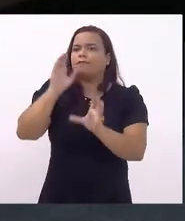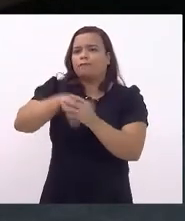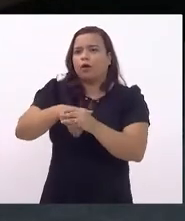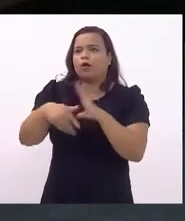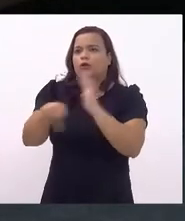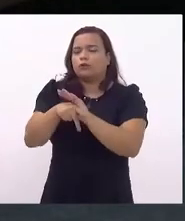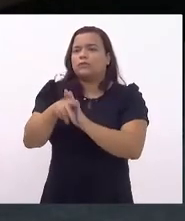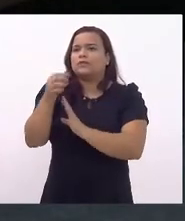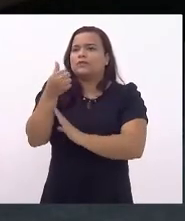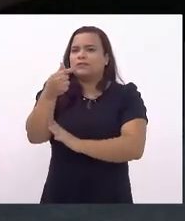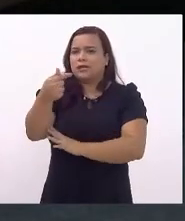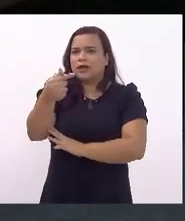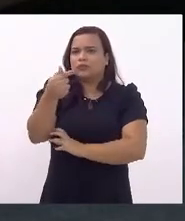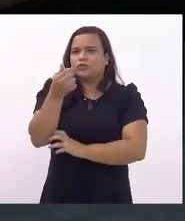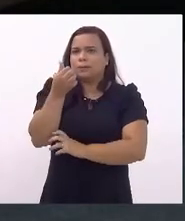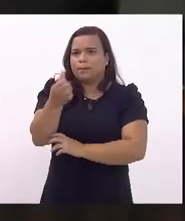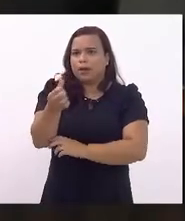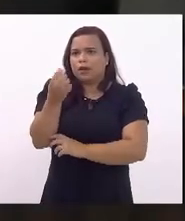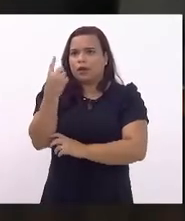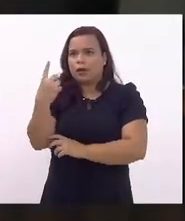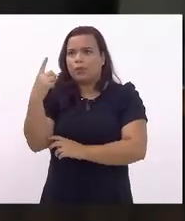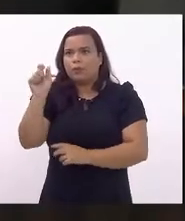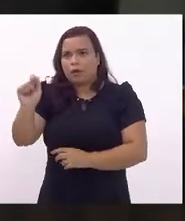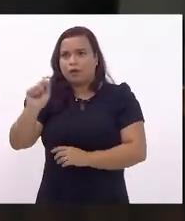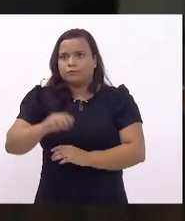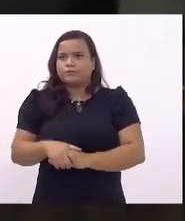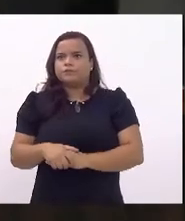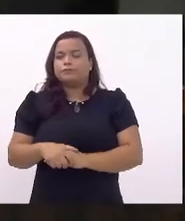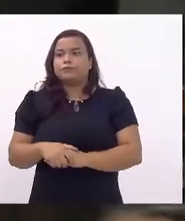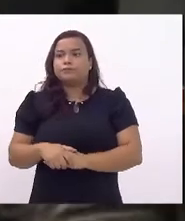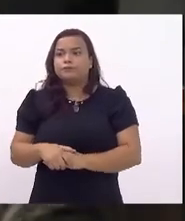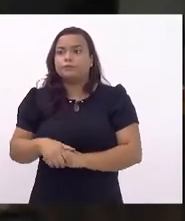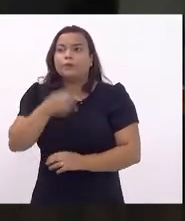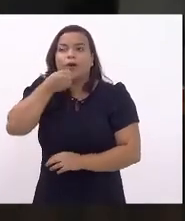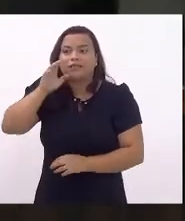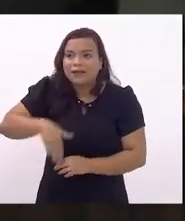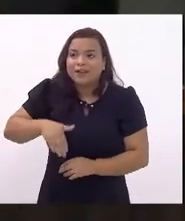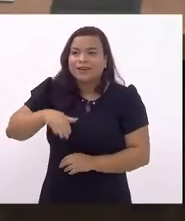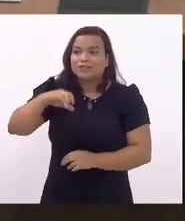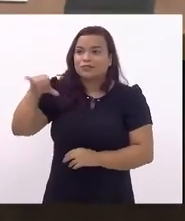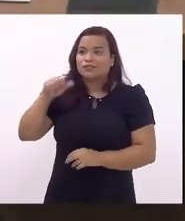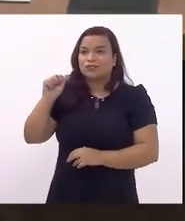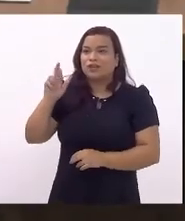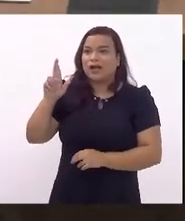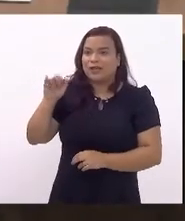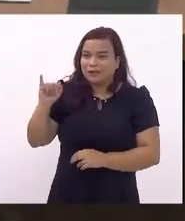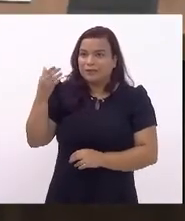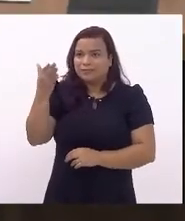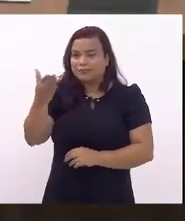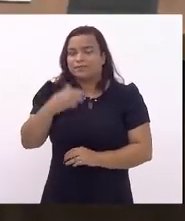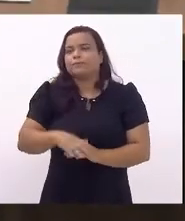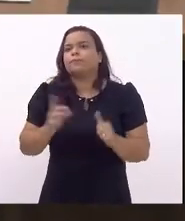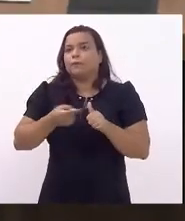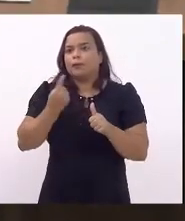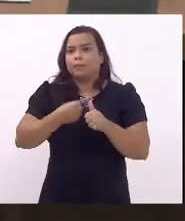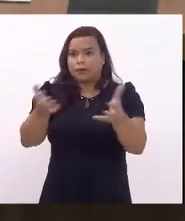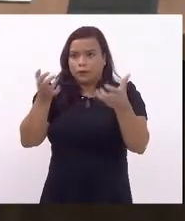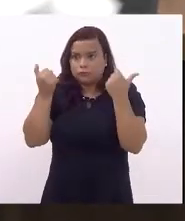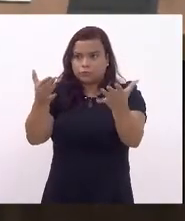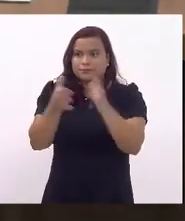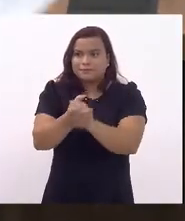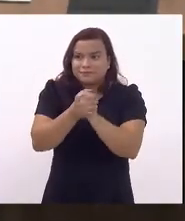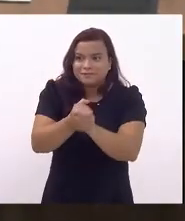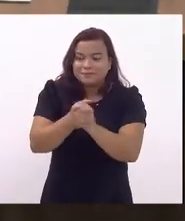para soar. Boa tarde, senhor presidente. Deputado Jari. Boa tarde. Quero primeiramente parabenizar